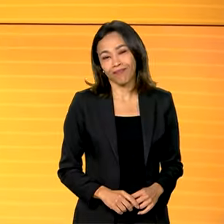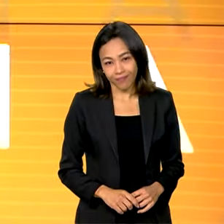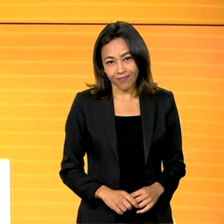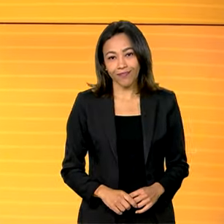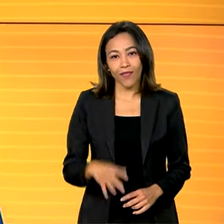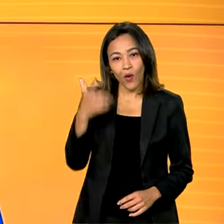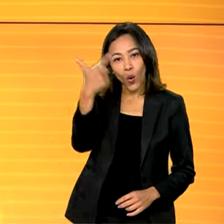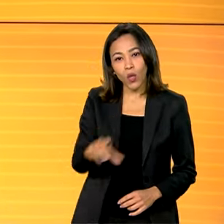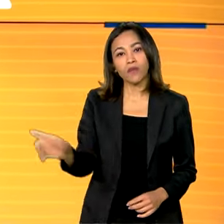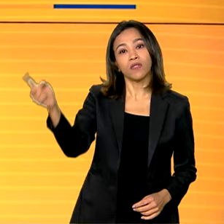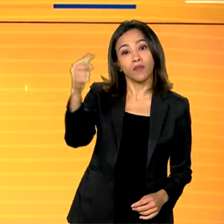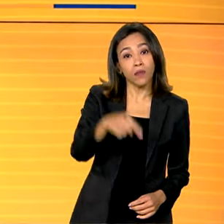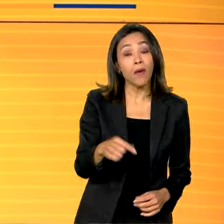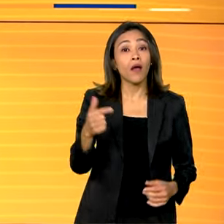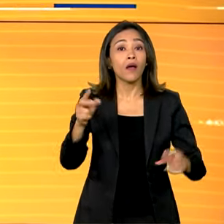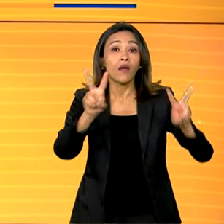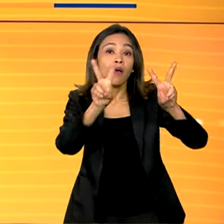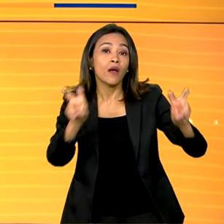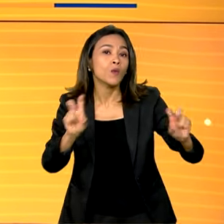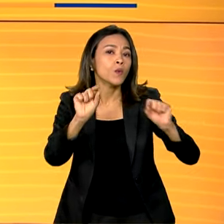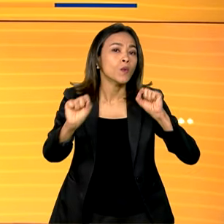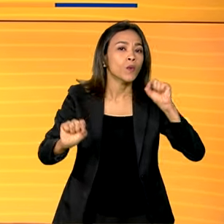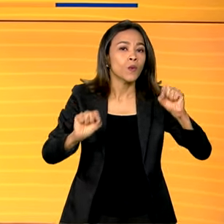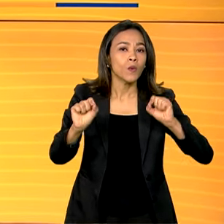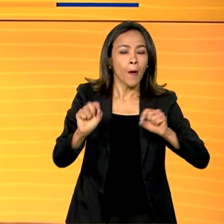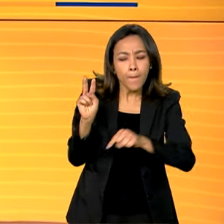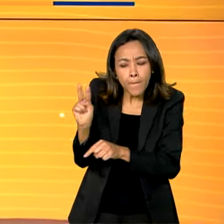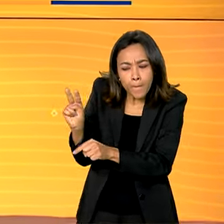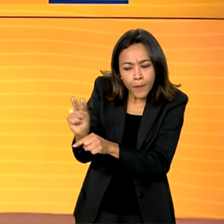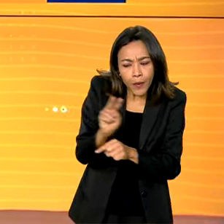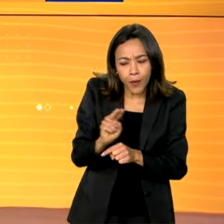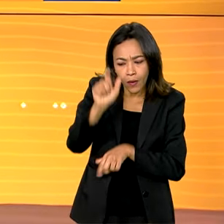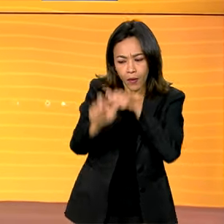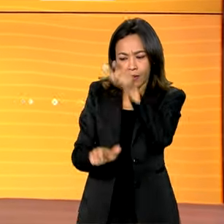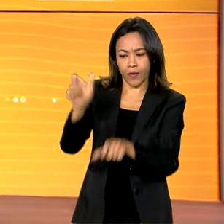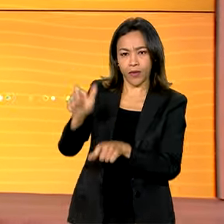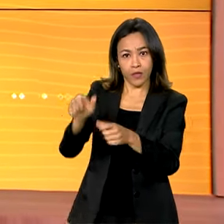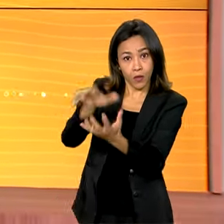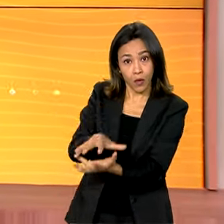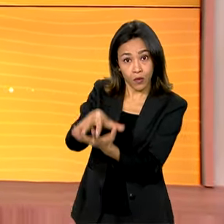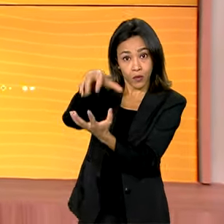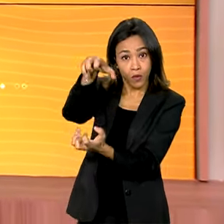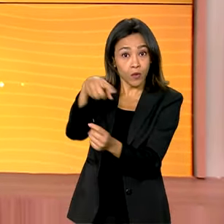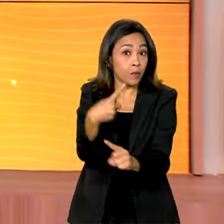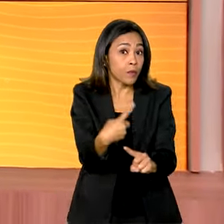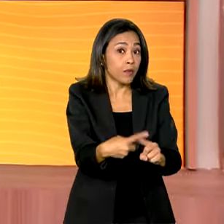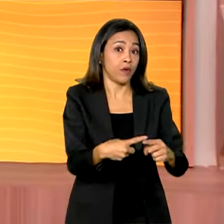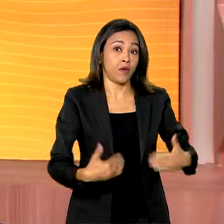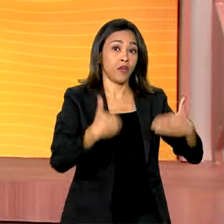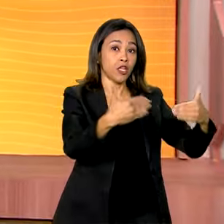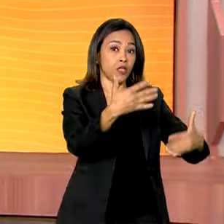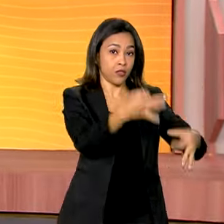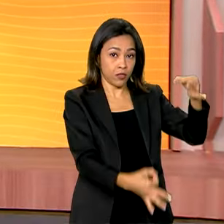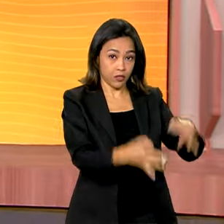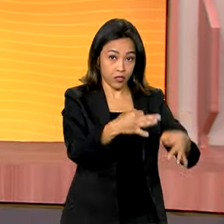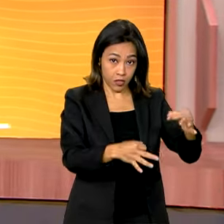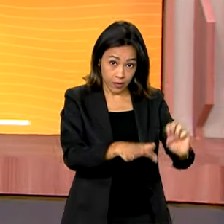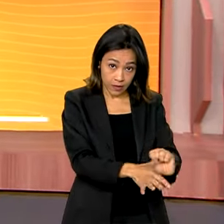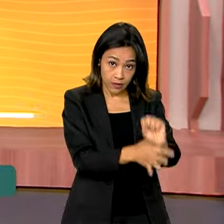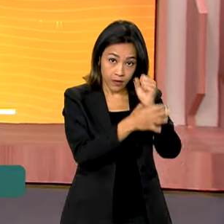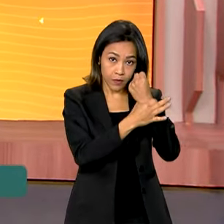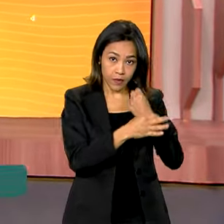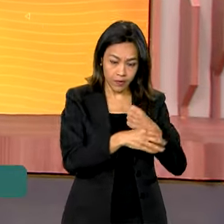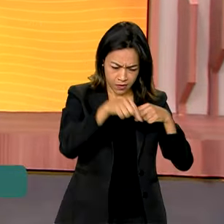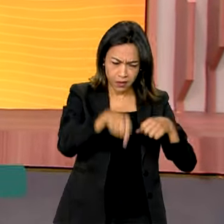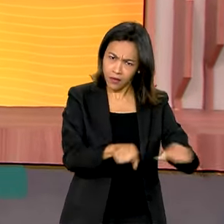Estamos de volta e vamos falar de proteção aos idosos. É porque o Ministério da Justiça e Segurança Pública divulgou,